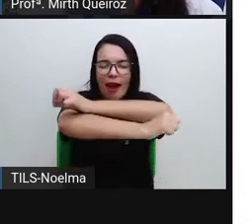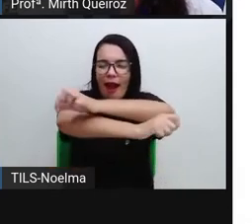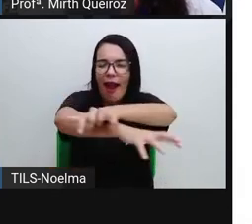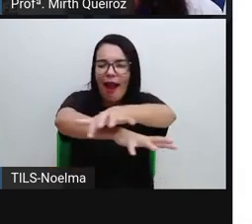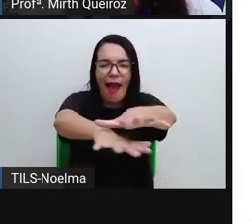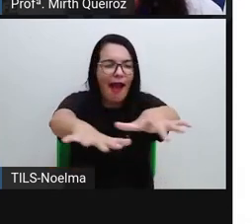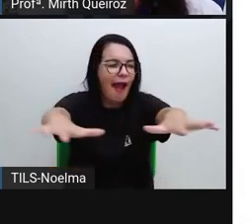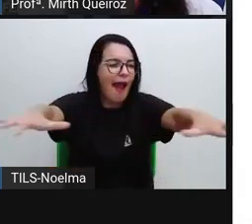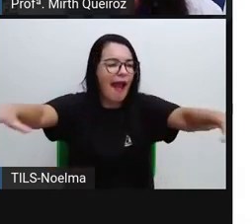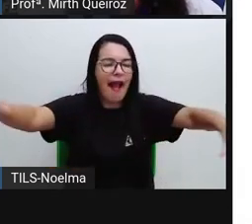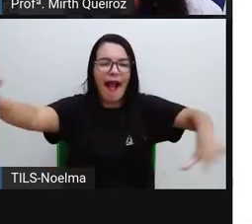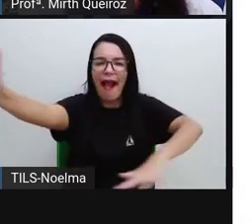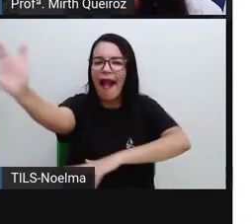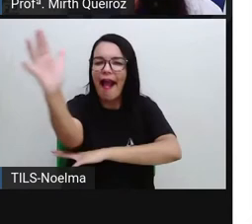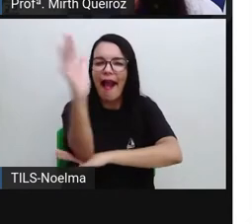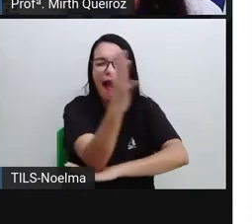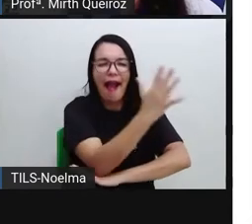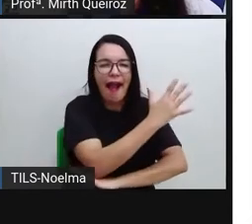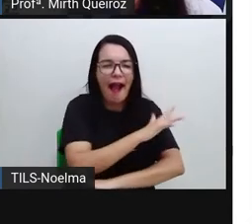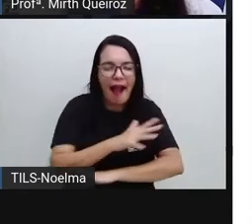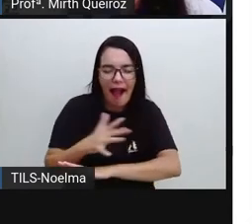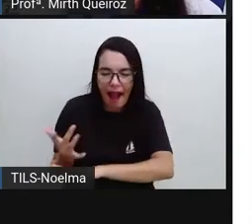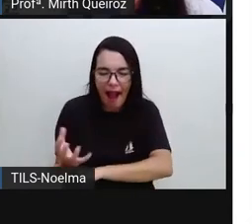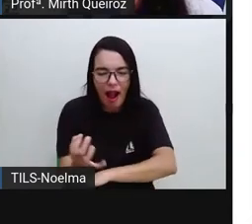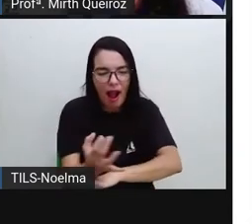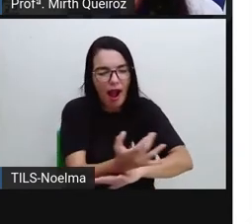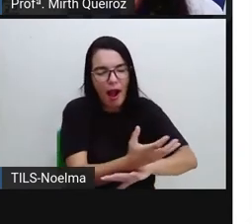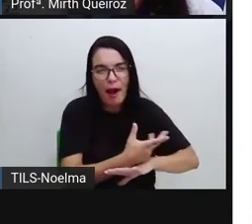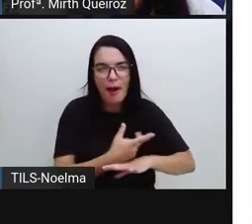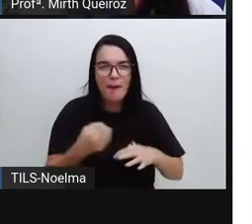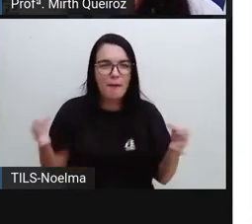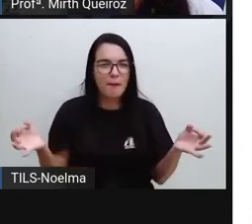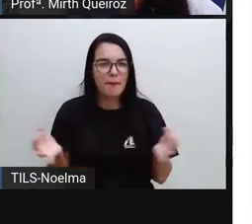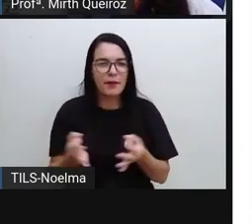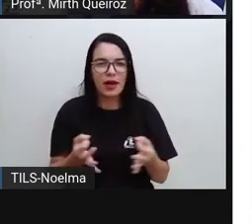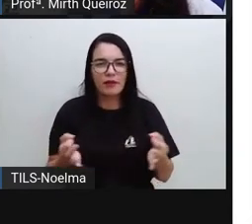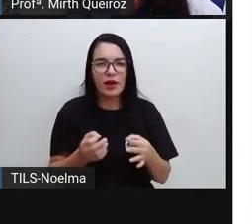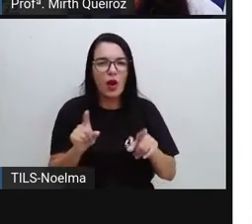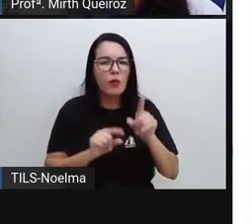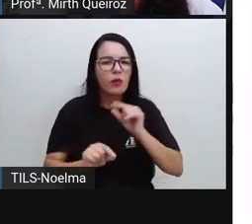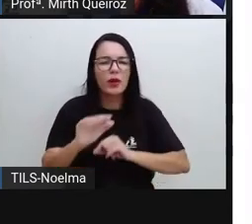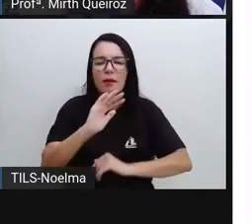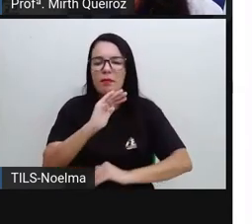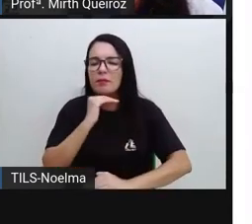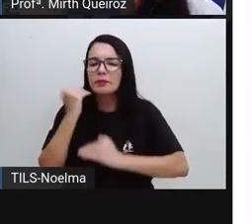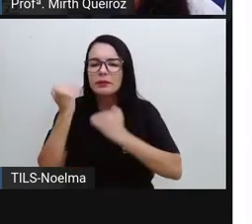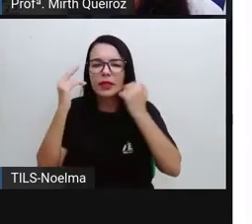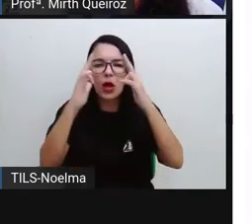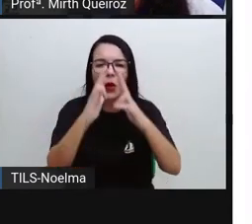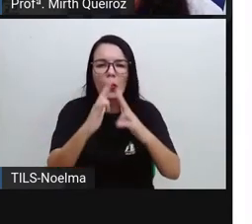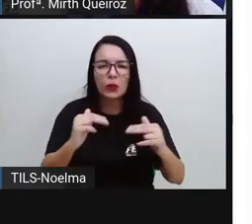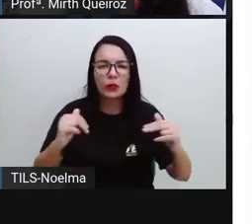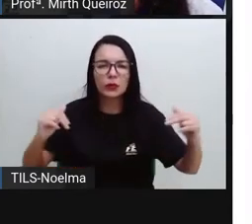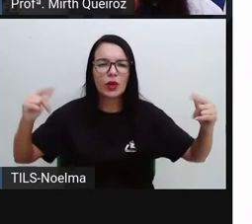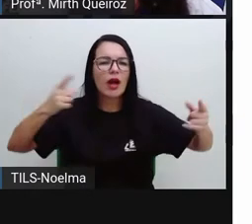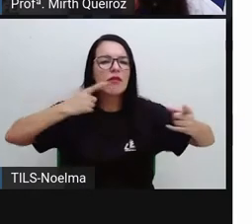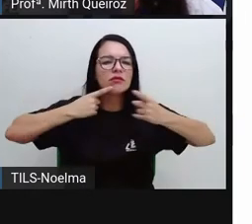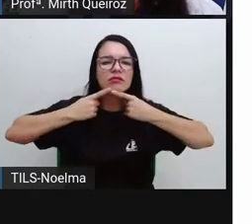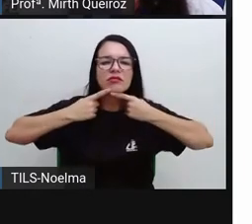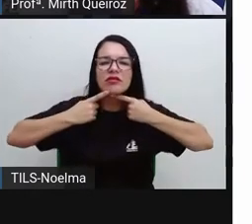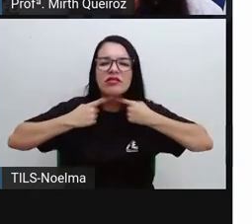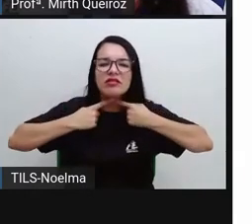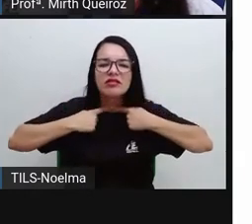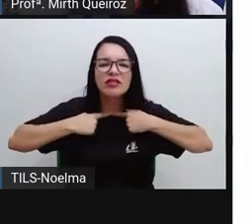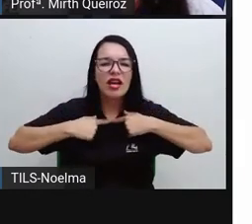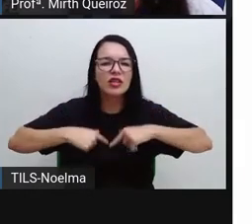de ninfas de fino tornozelo, que, em mortal desejo, impele precipites